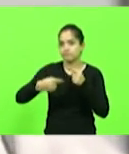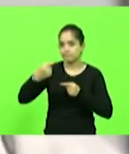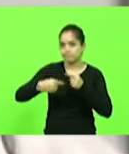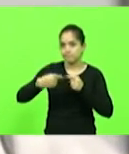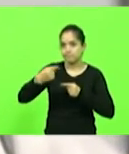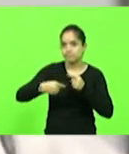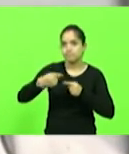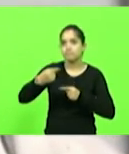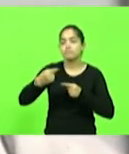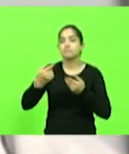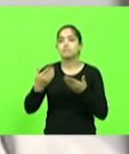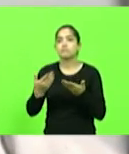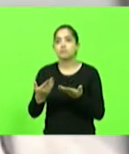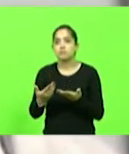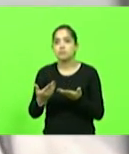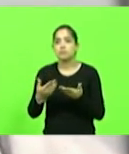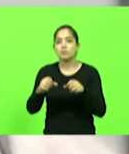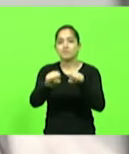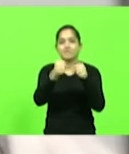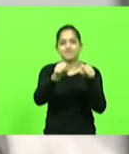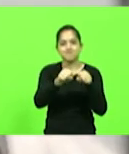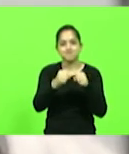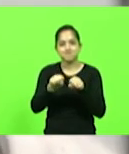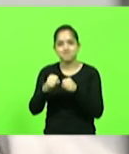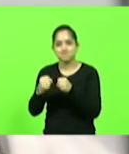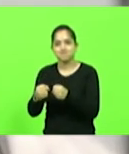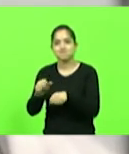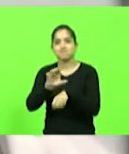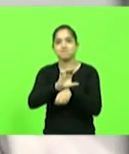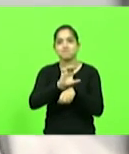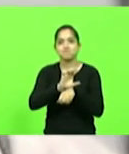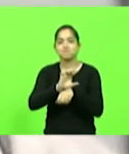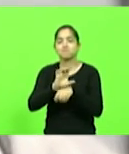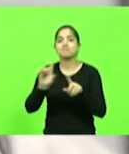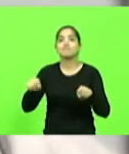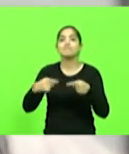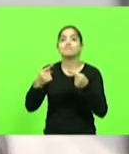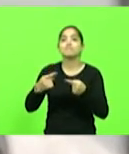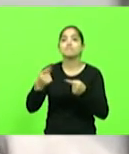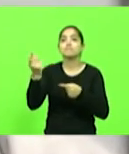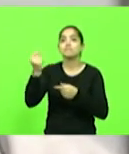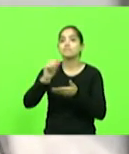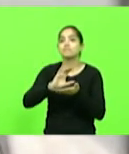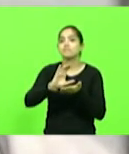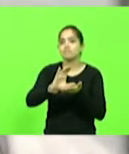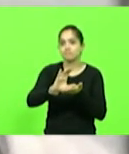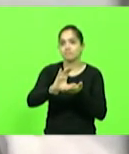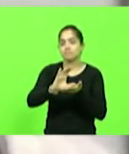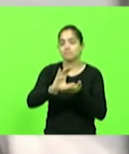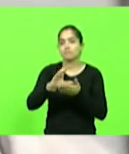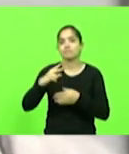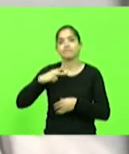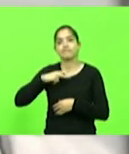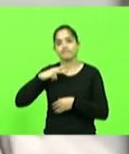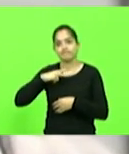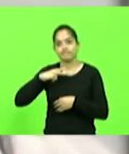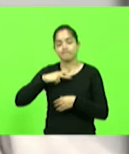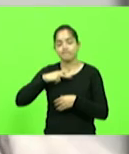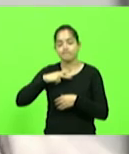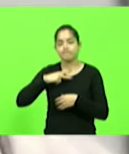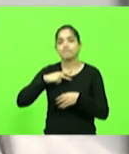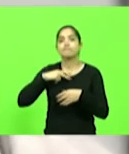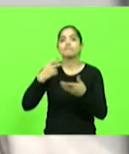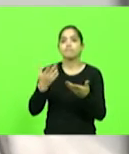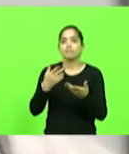ultraliberal, o desmonte do Estado, a disputa de recursos públicos e processos de privatização. As reformas